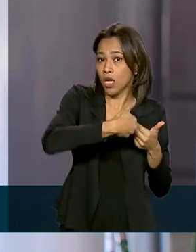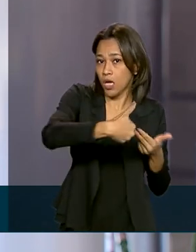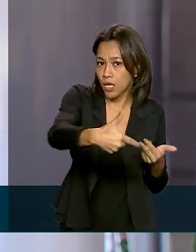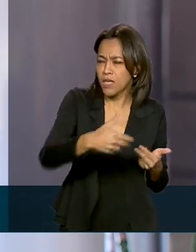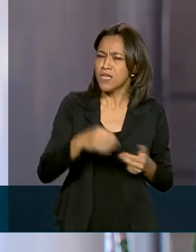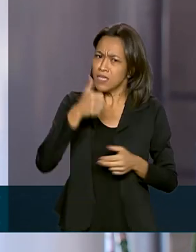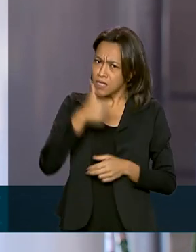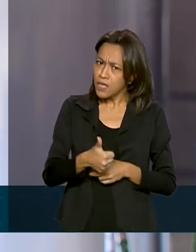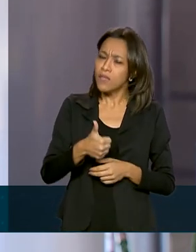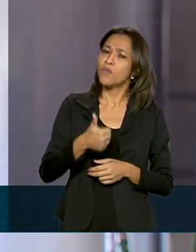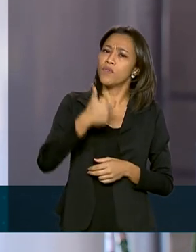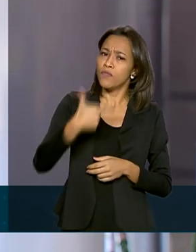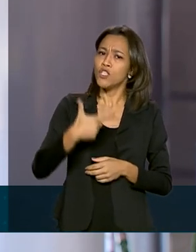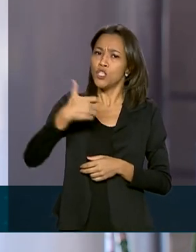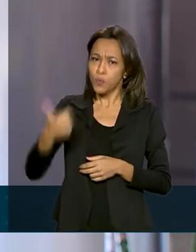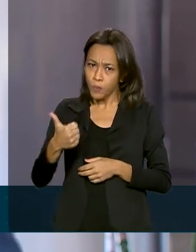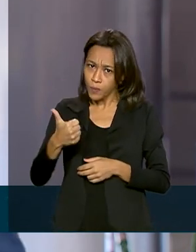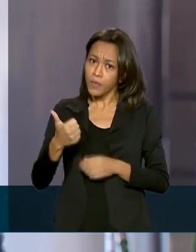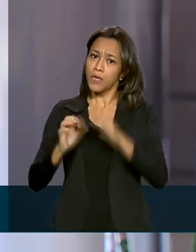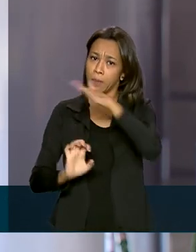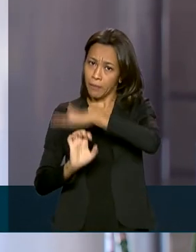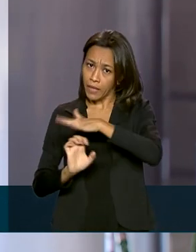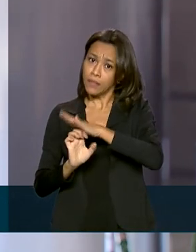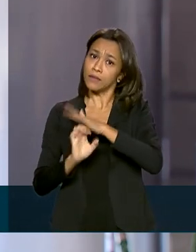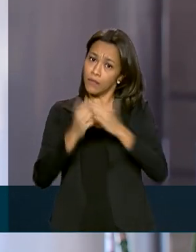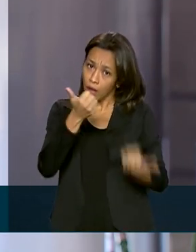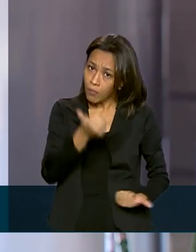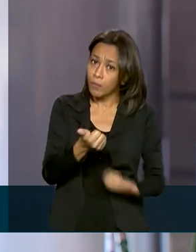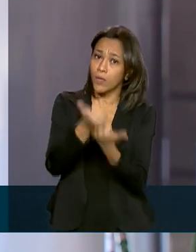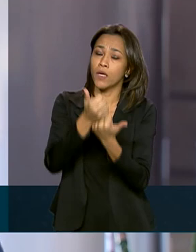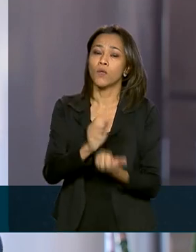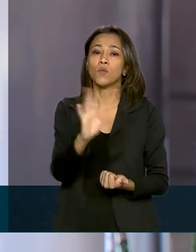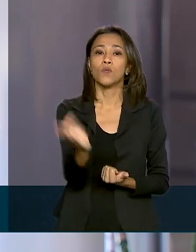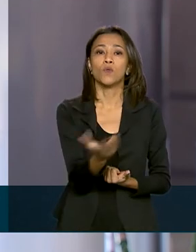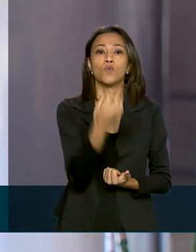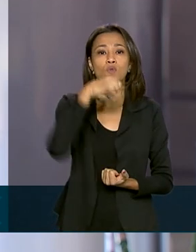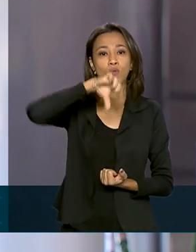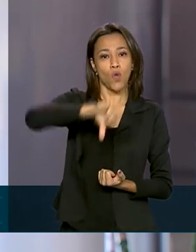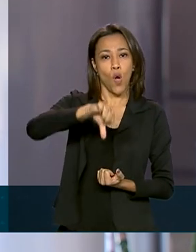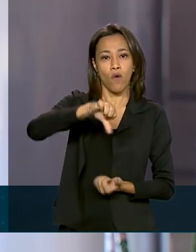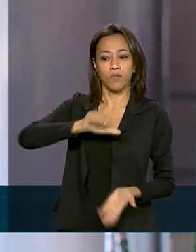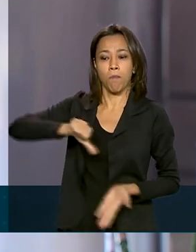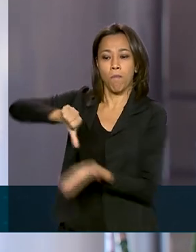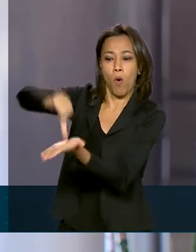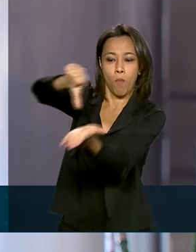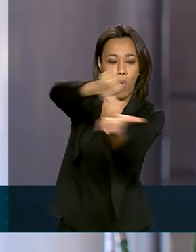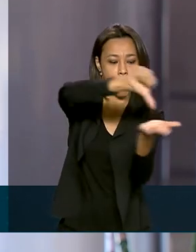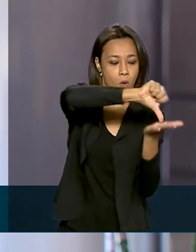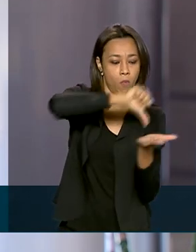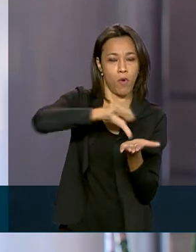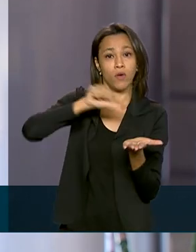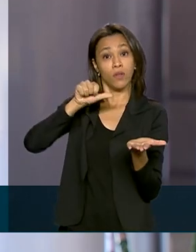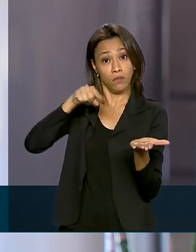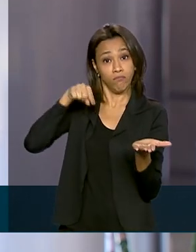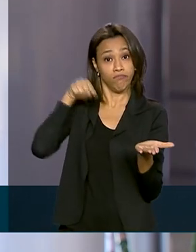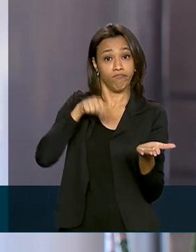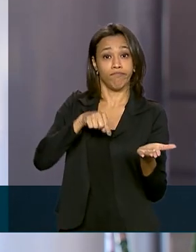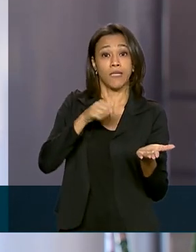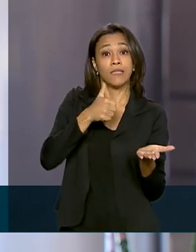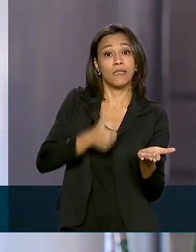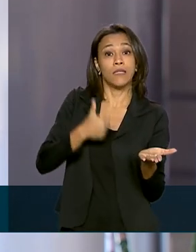empresas estão sendo apoiadas. Os nove polos de inovação já existentes estão à frente de